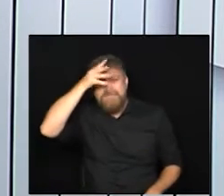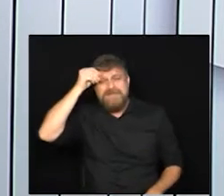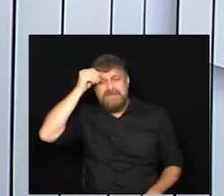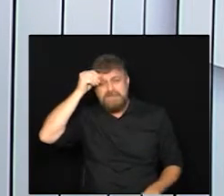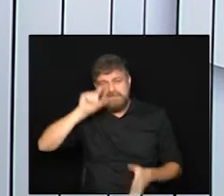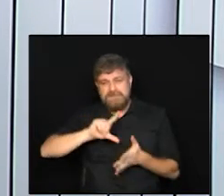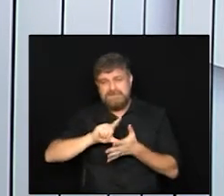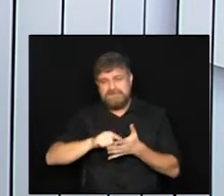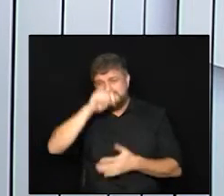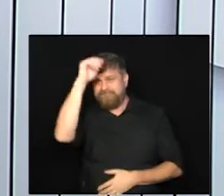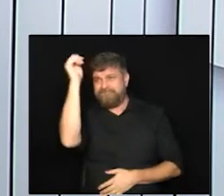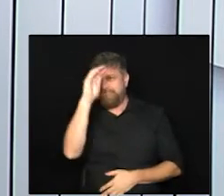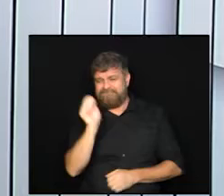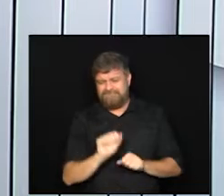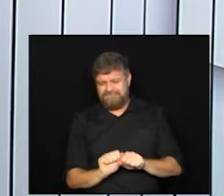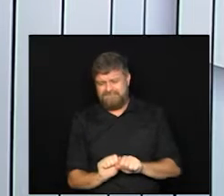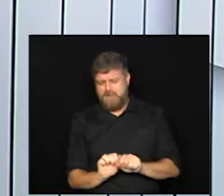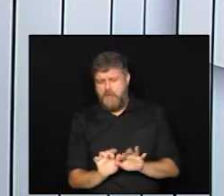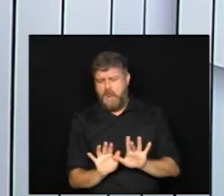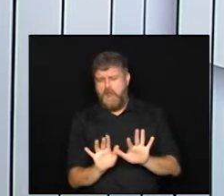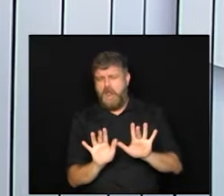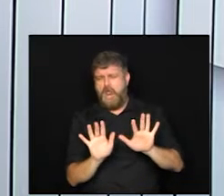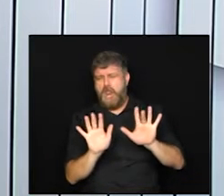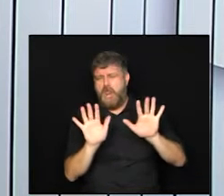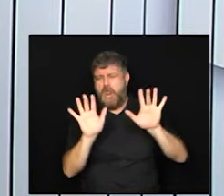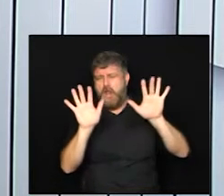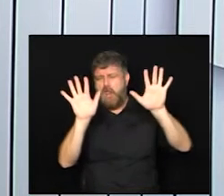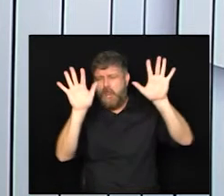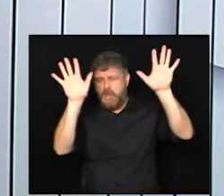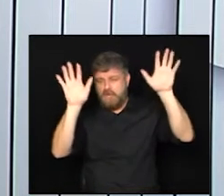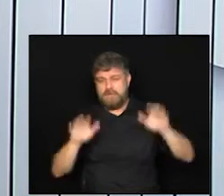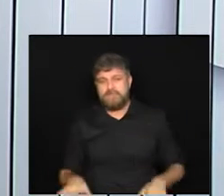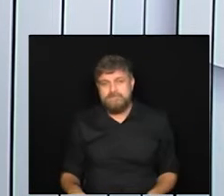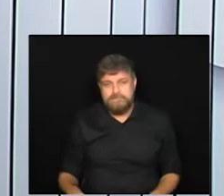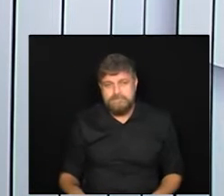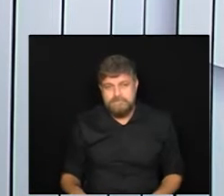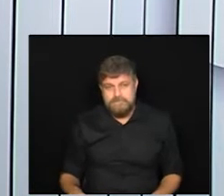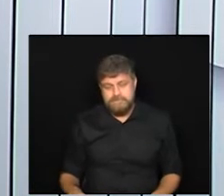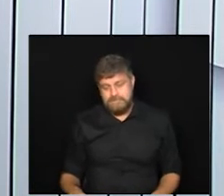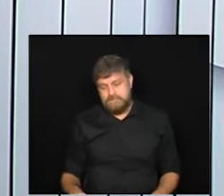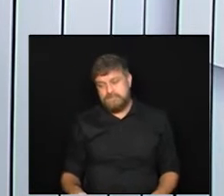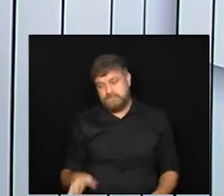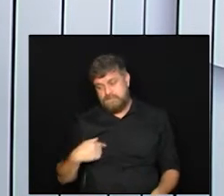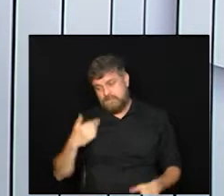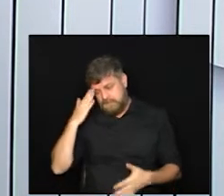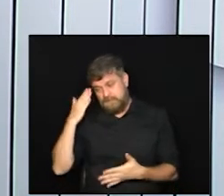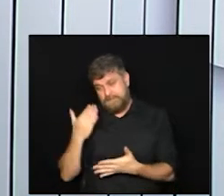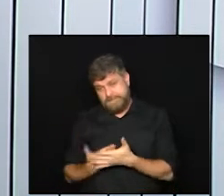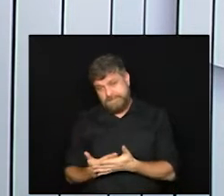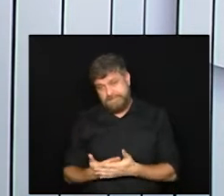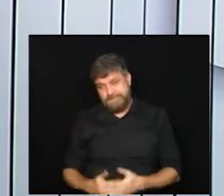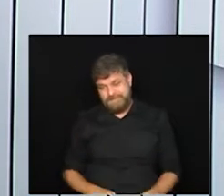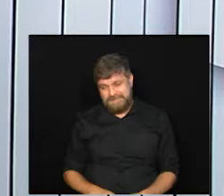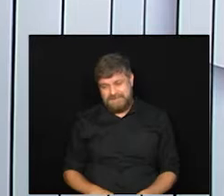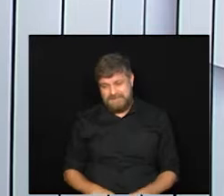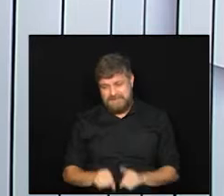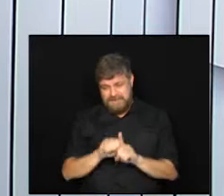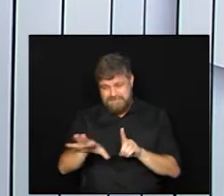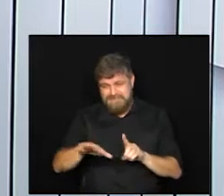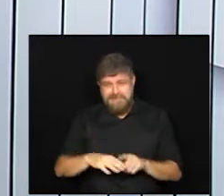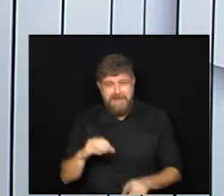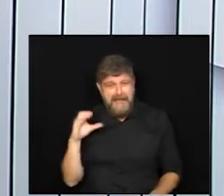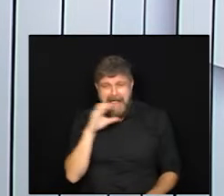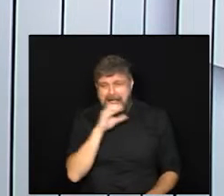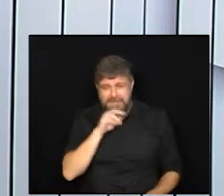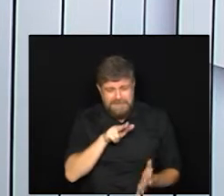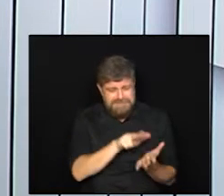provavelmente se espalhou por todo o nosso país que provavelmente é mais contagiosa e letal já que